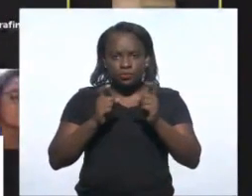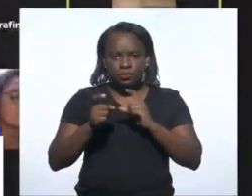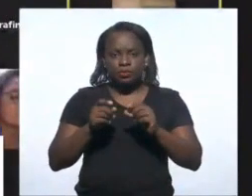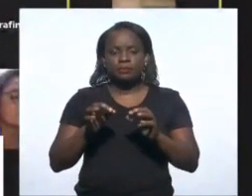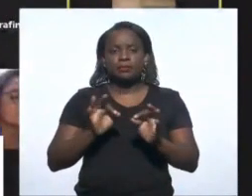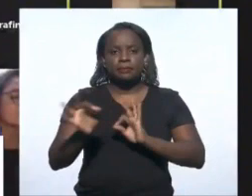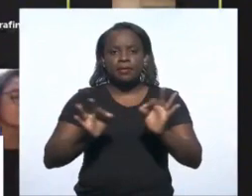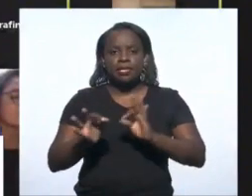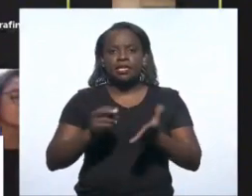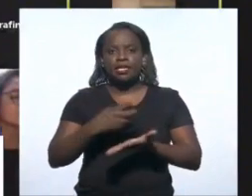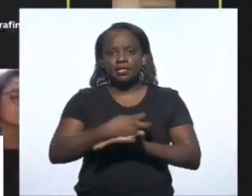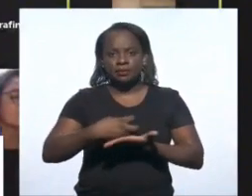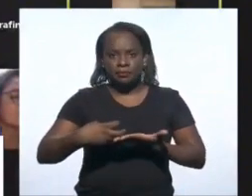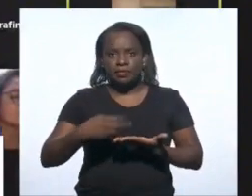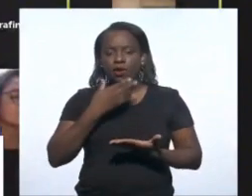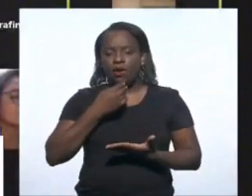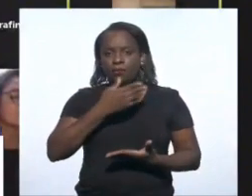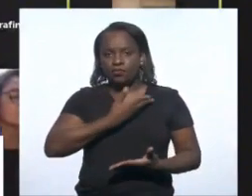do Pesão,